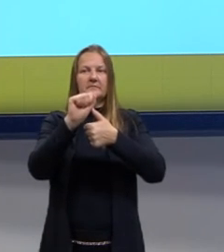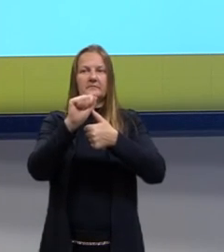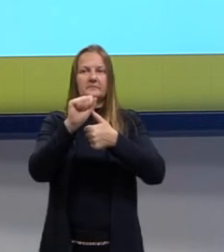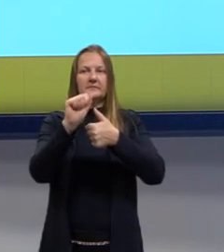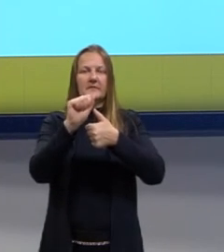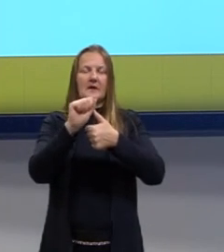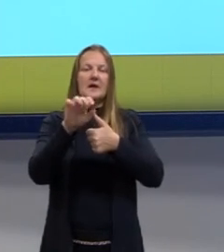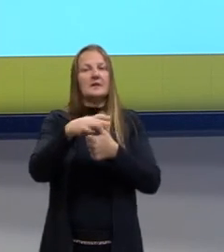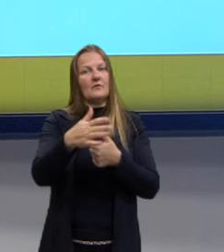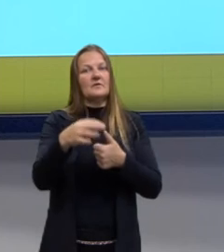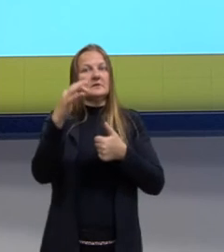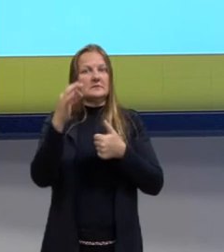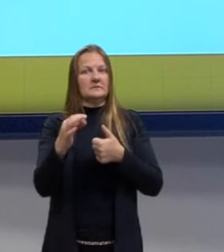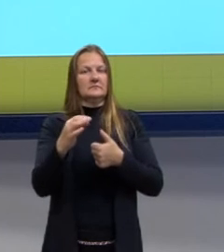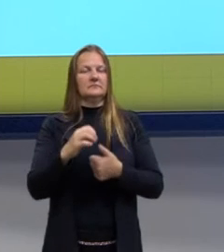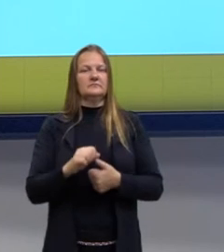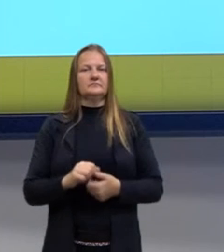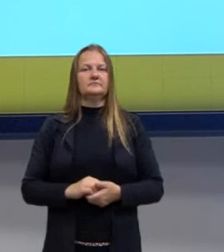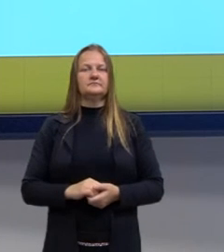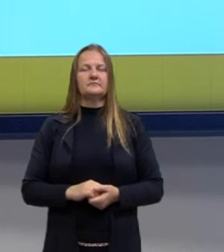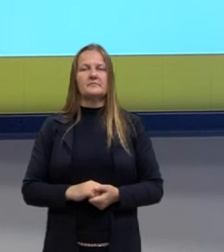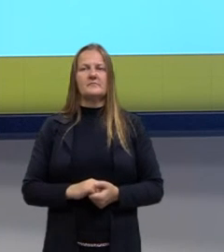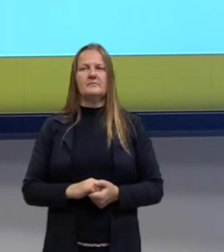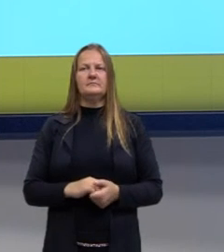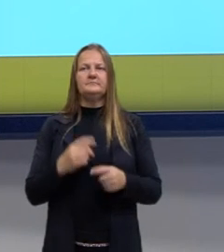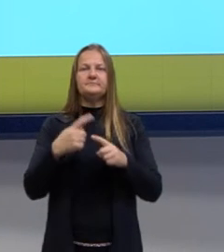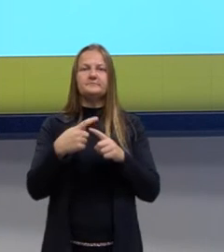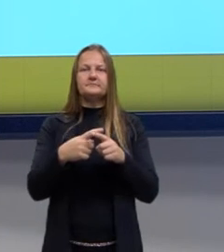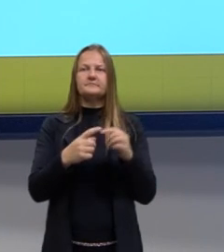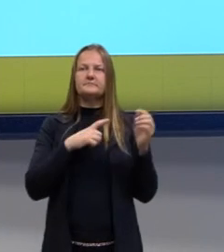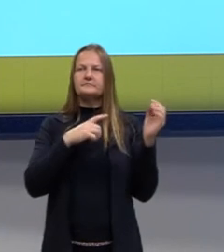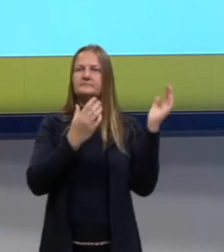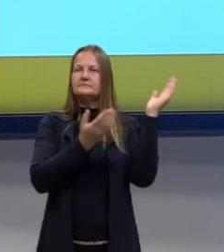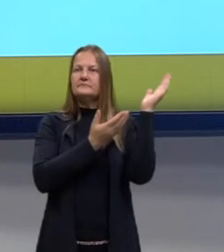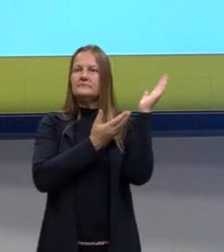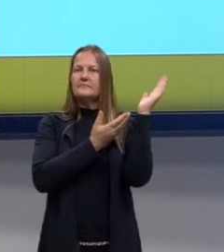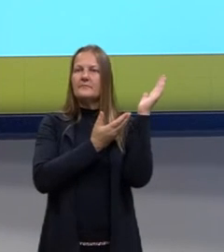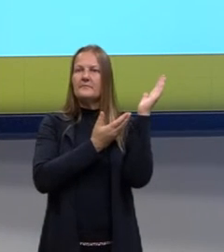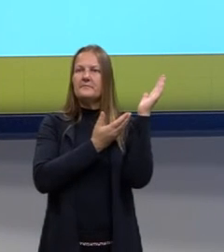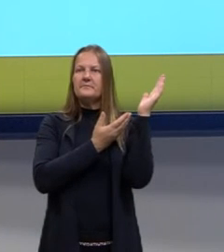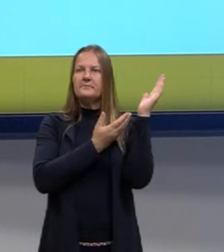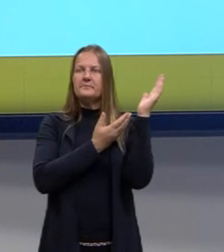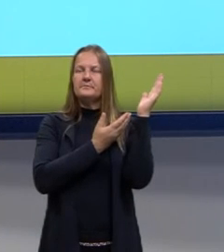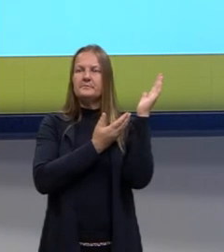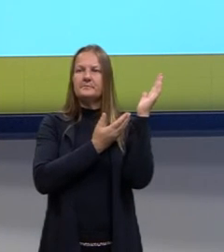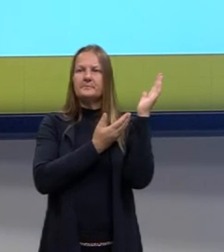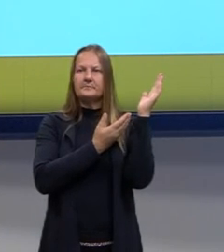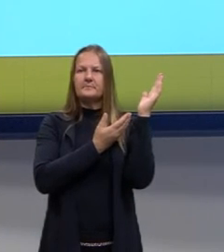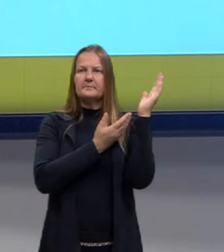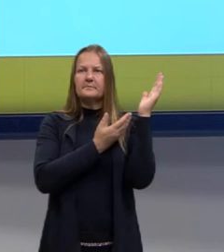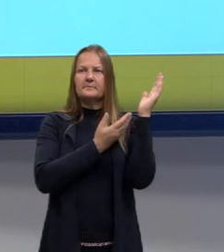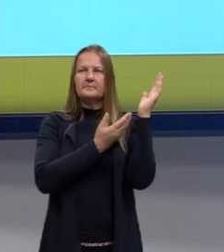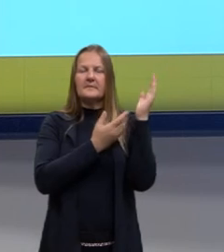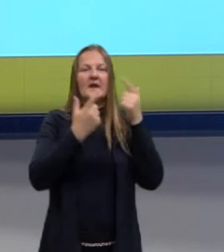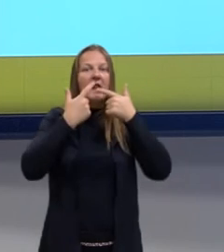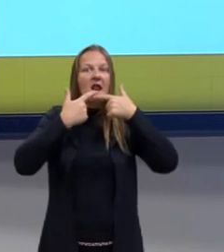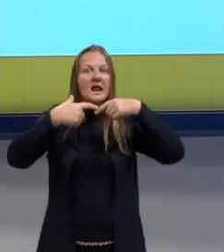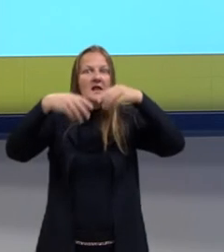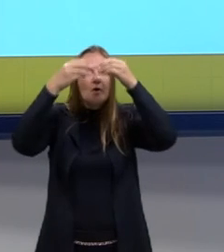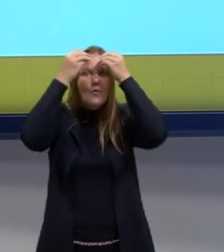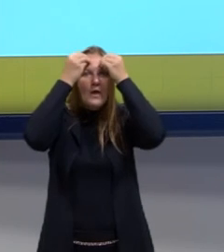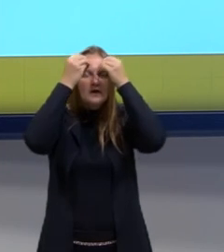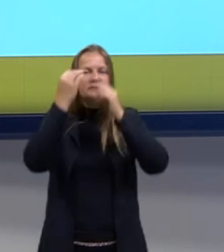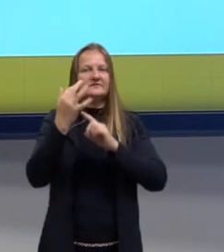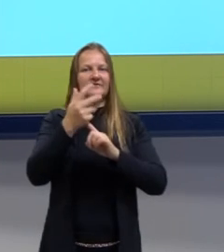como a alternativa correta, porque nós temos aqui de novo, atentando para as linguagens da arte